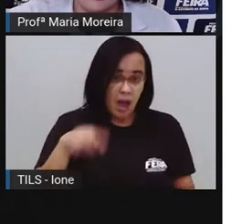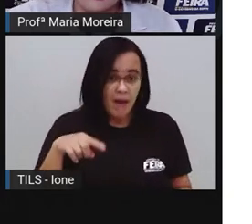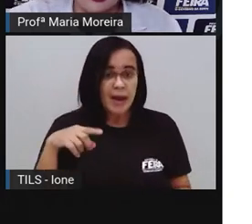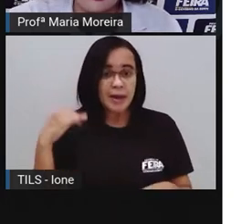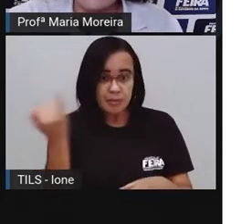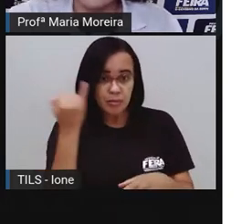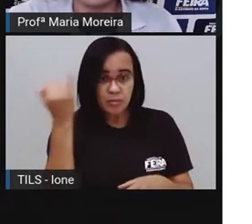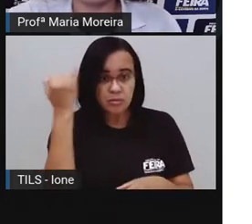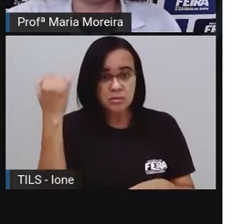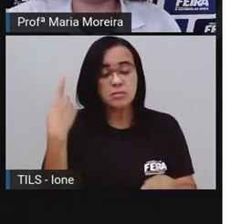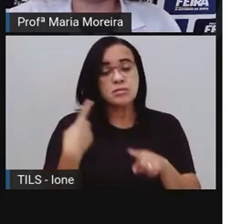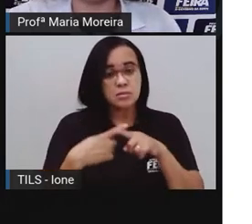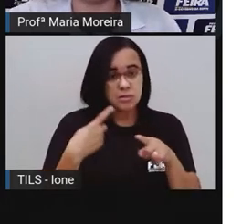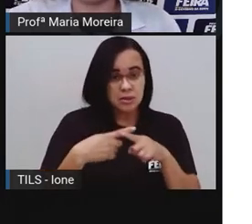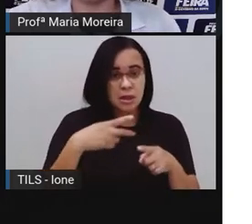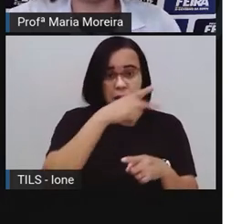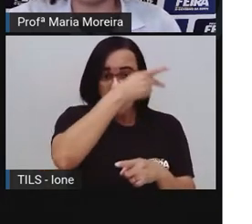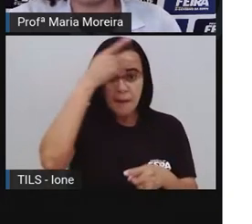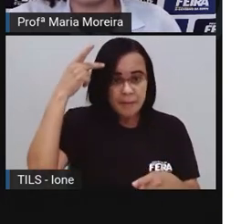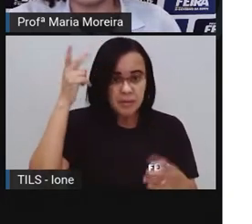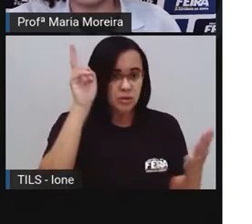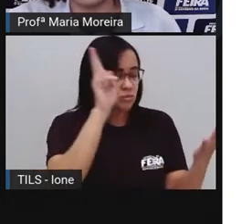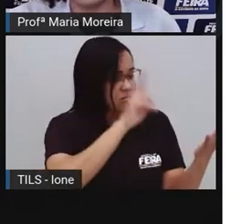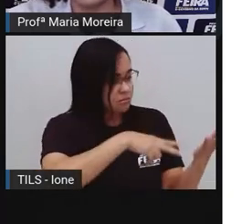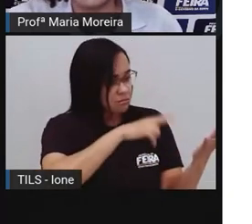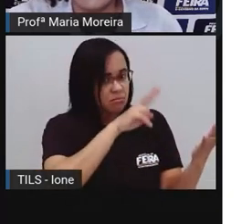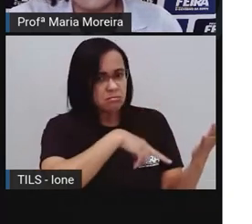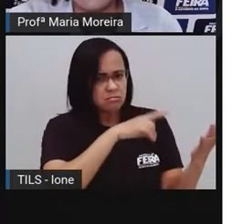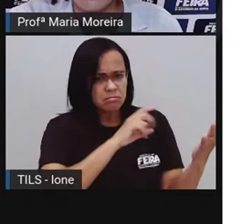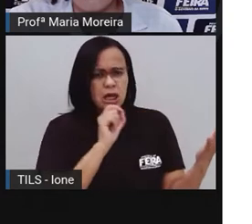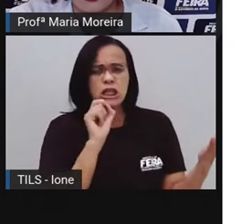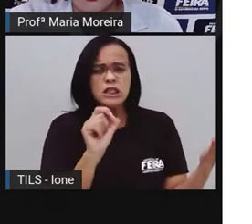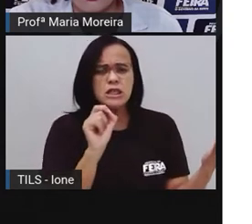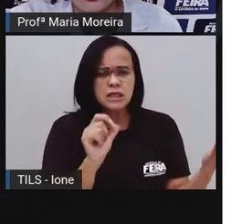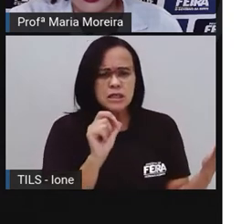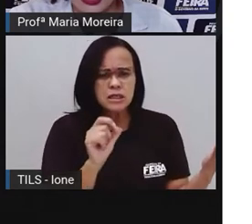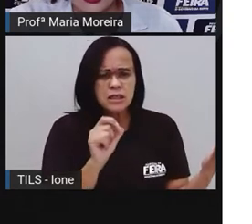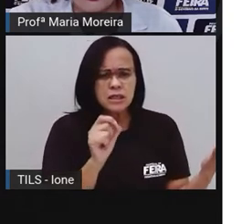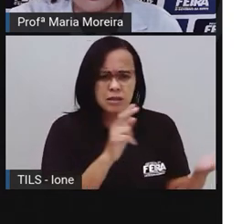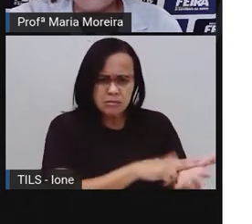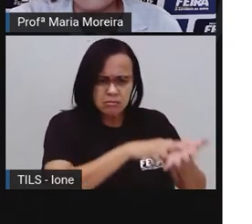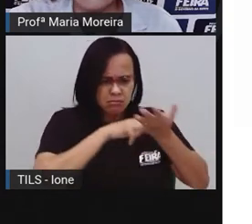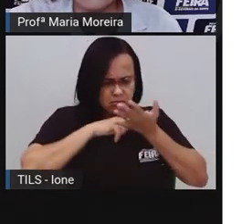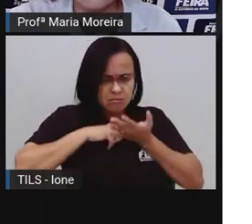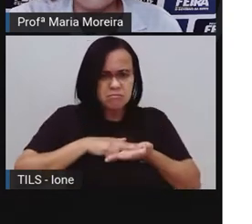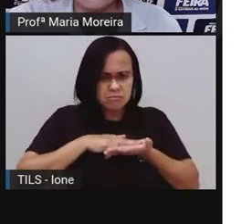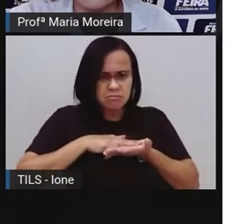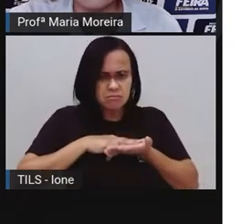aquela carta, ela precisa saber quem foi que escreveu. Certo?